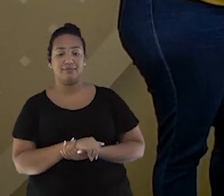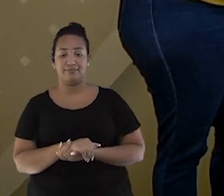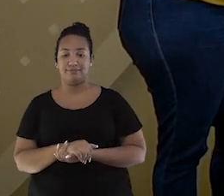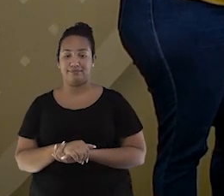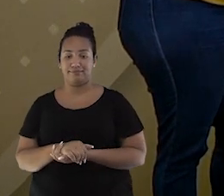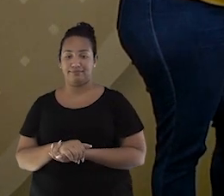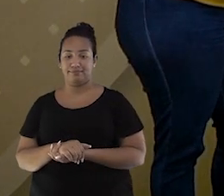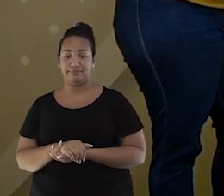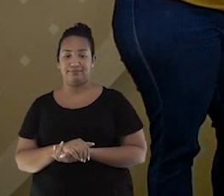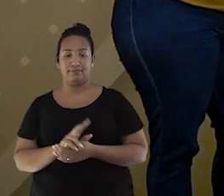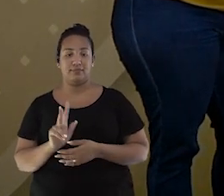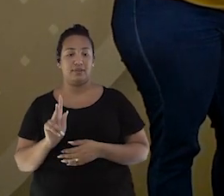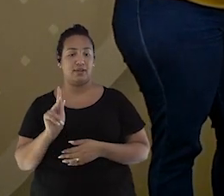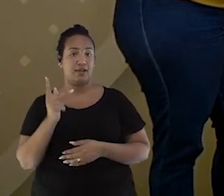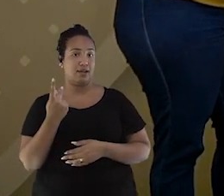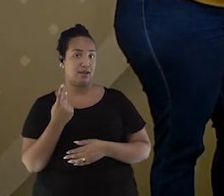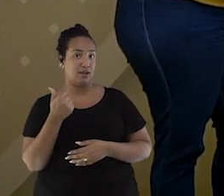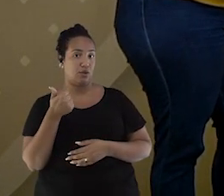H1.